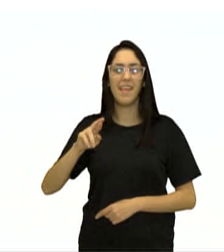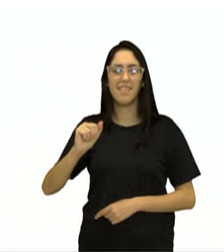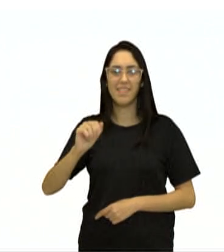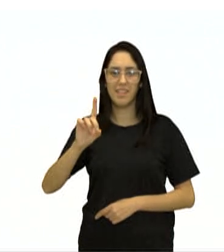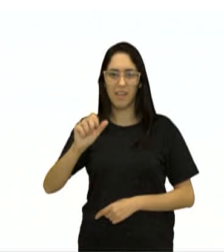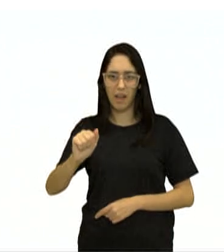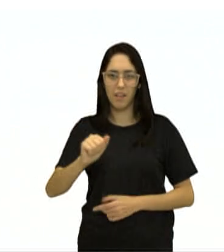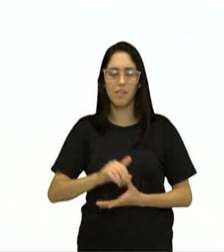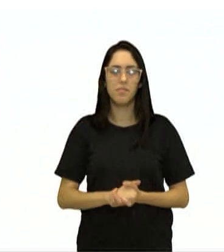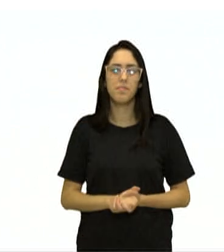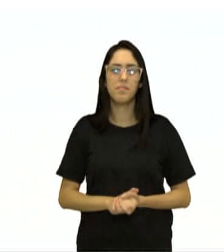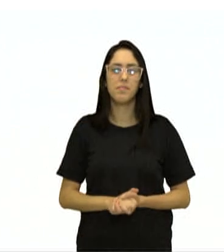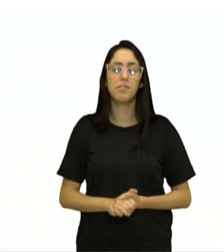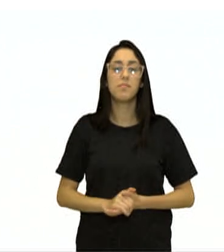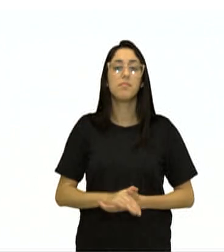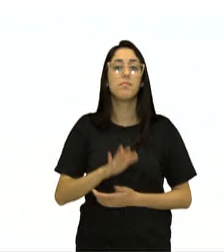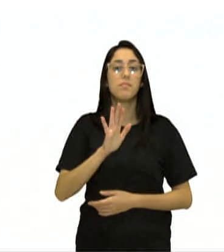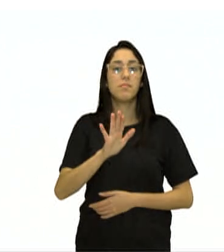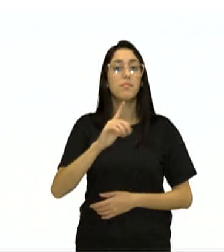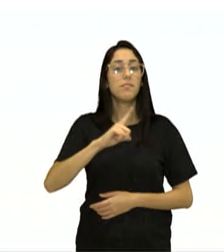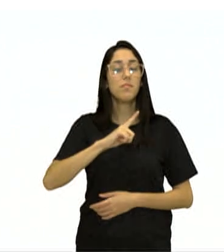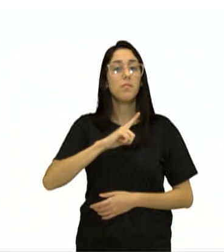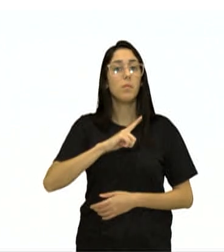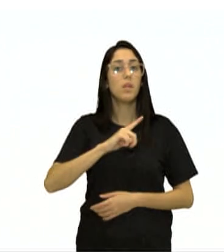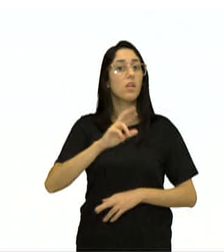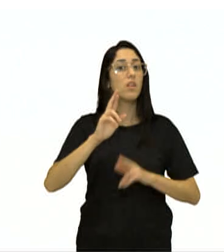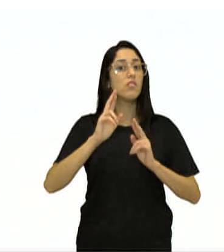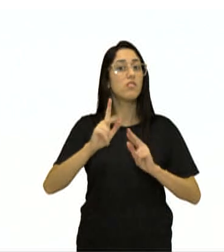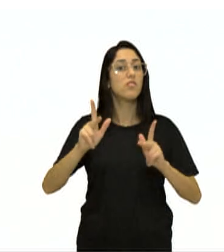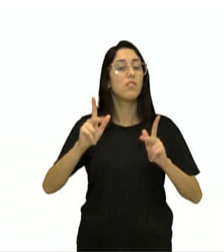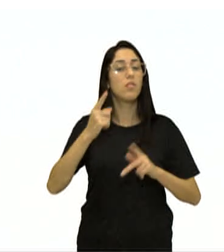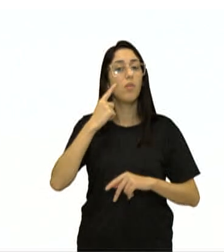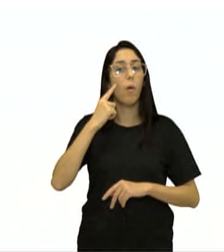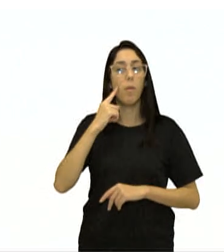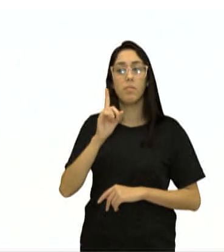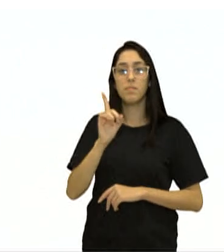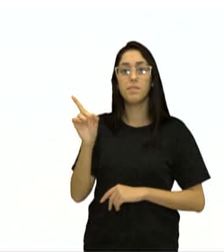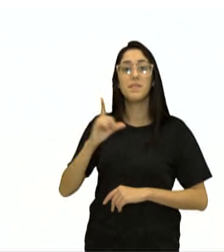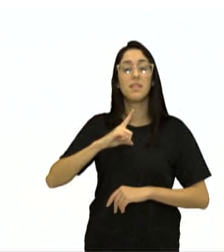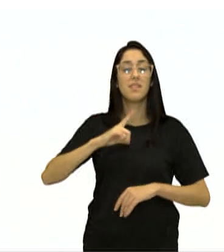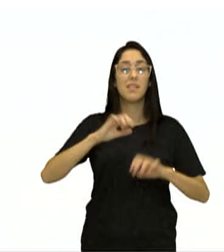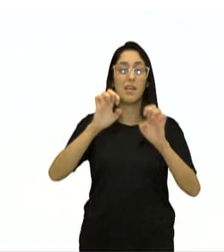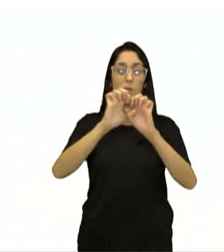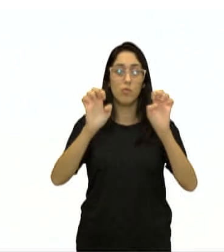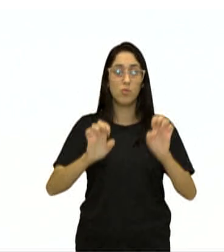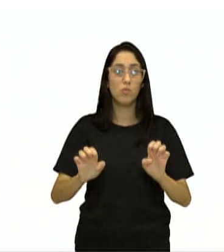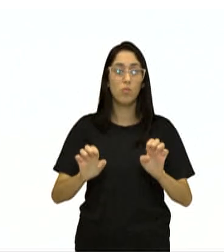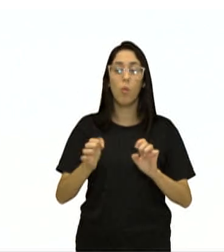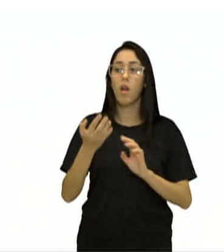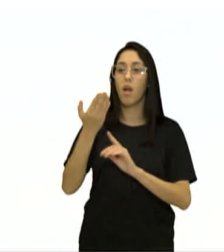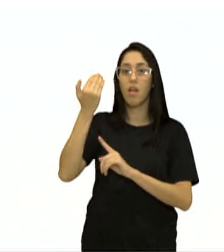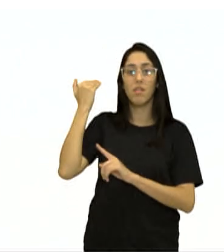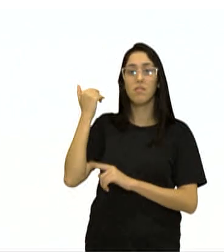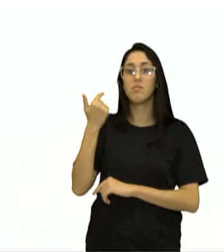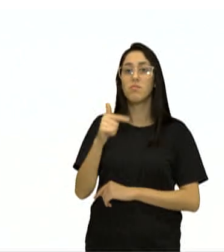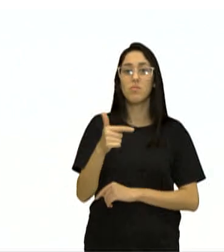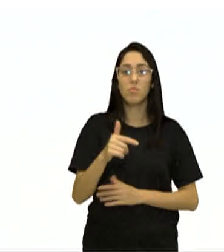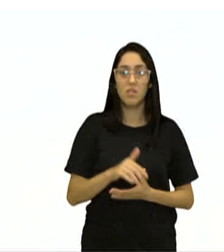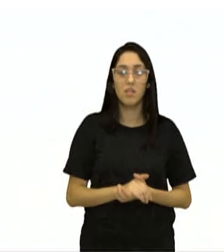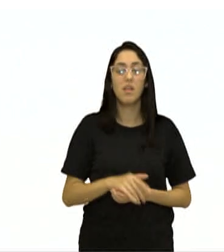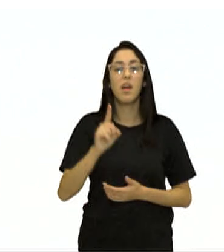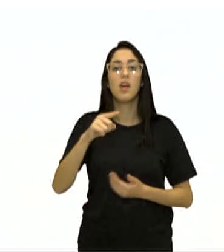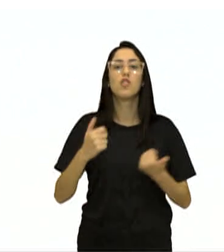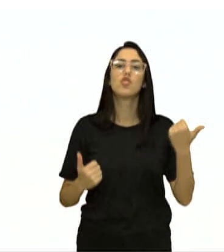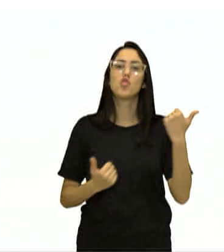Nesse caso, veja, tem uma situação que é diferente. Eu tenho uma estrutura que nós untimos o texto anterior, que é o suporte.